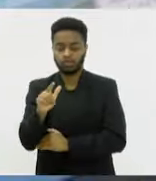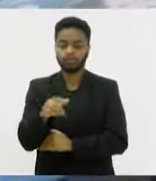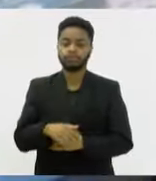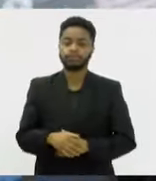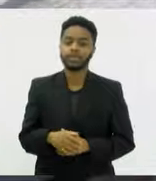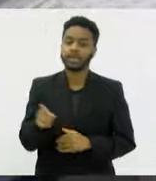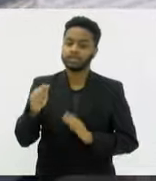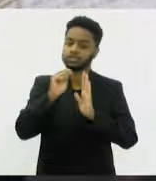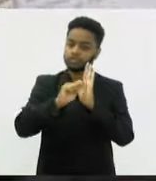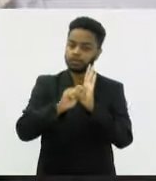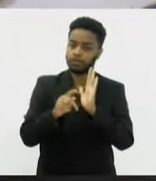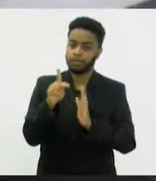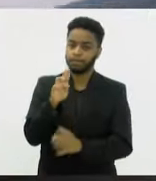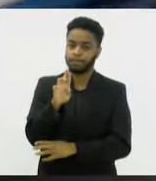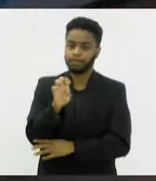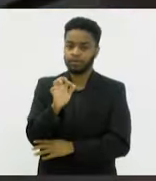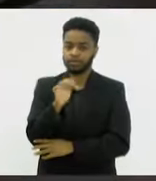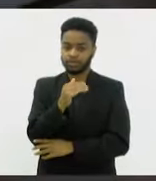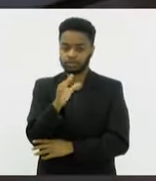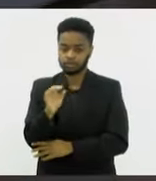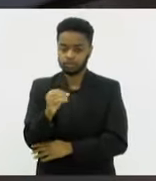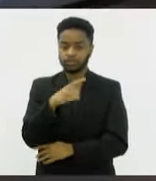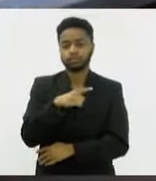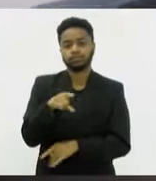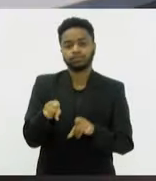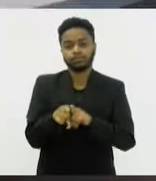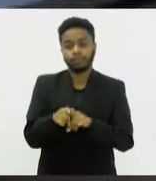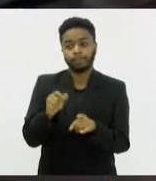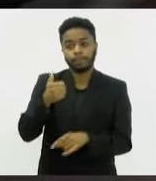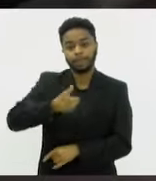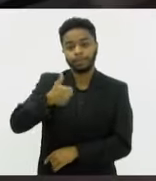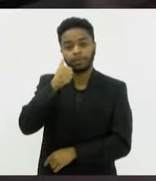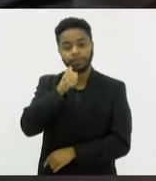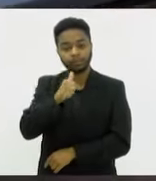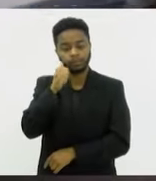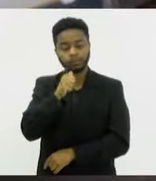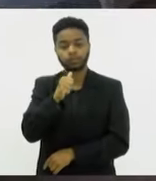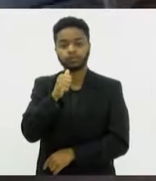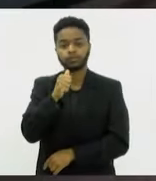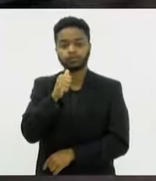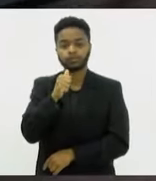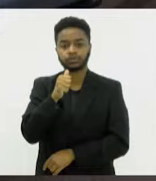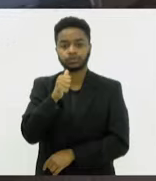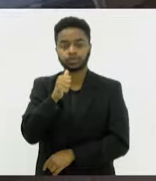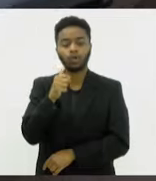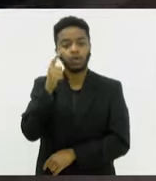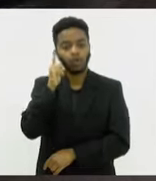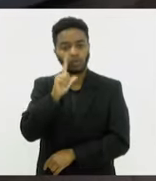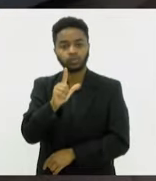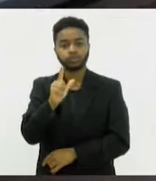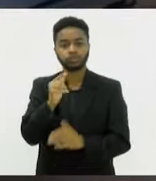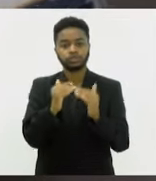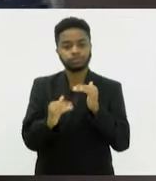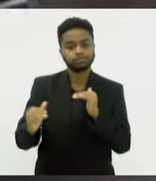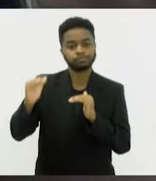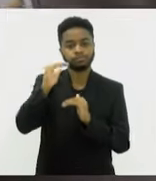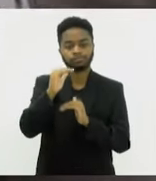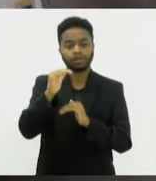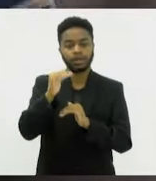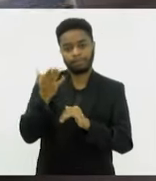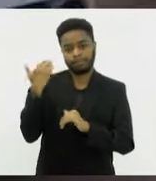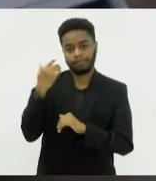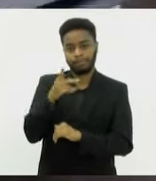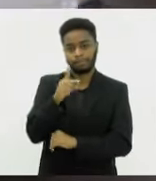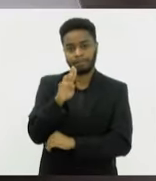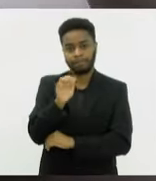prefaciou o nosso livro, temos aqui também a primeira mulher que foi, que ascendeu ao... Era ela praça e ascendeu